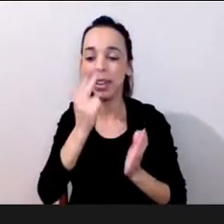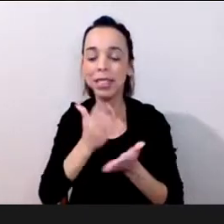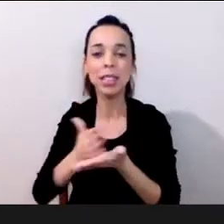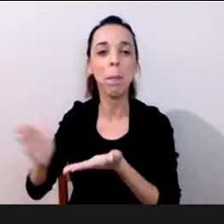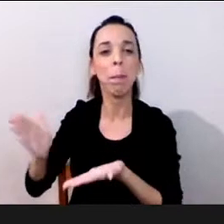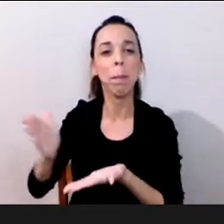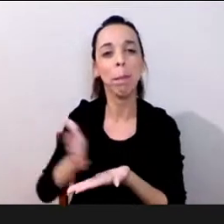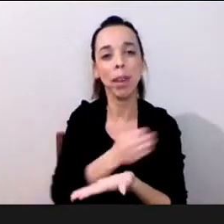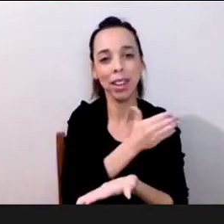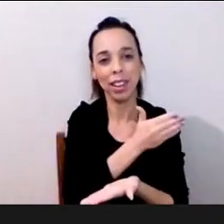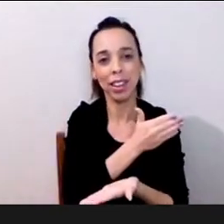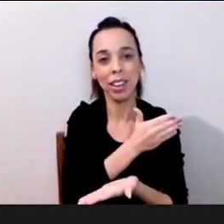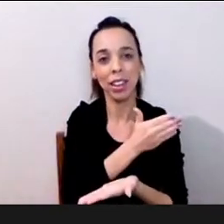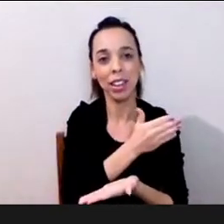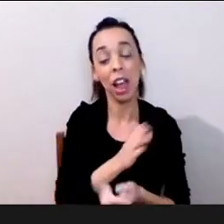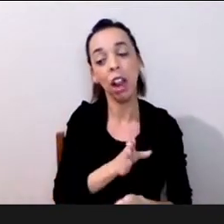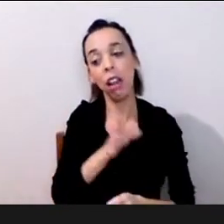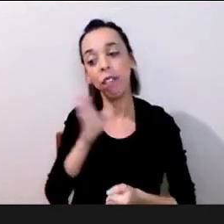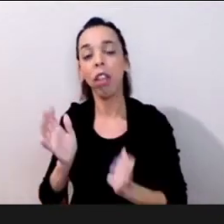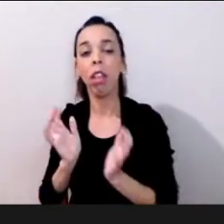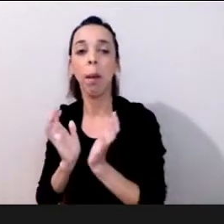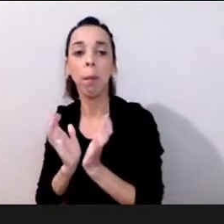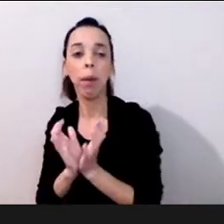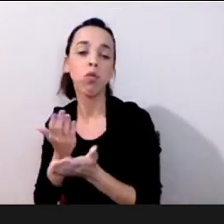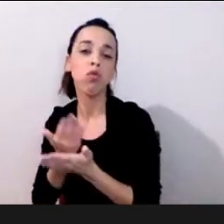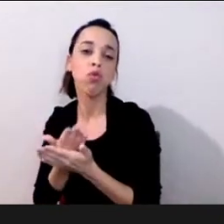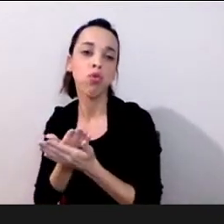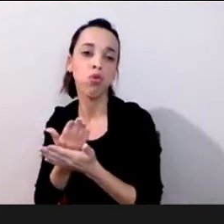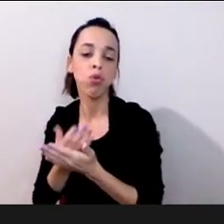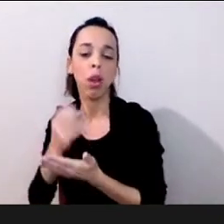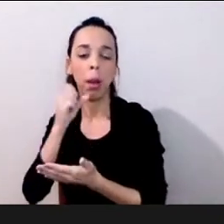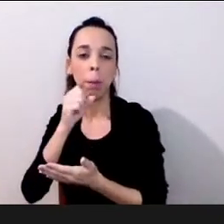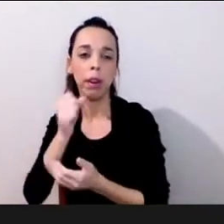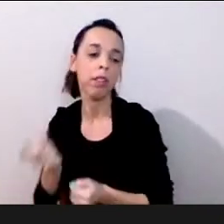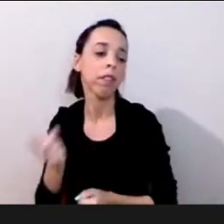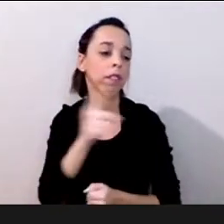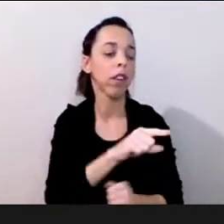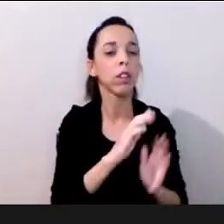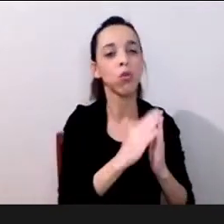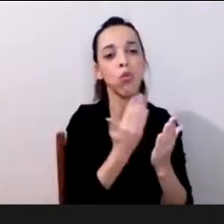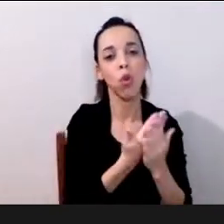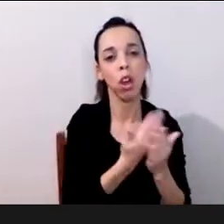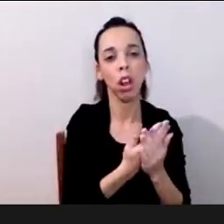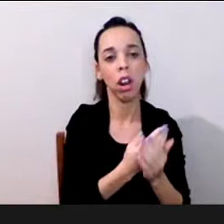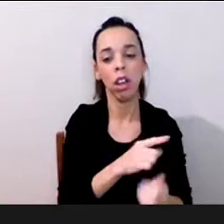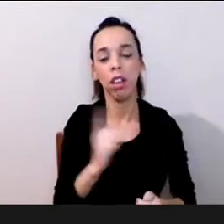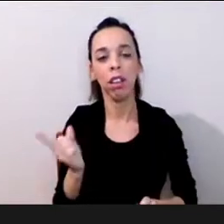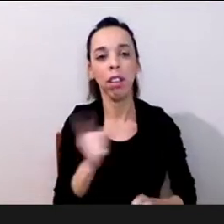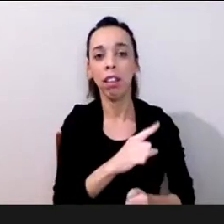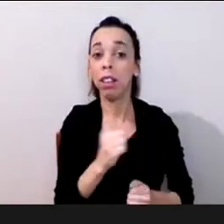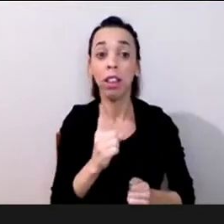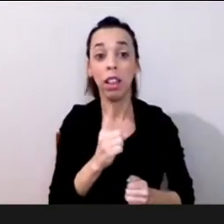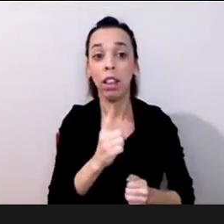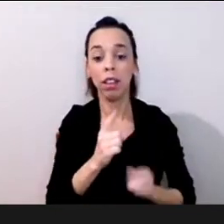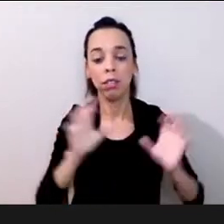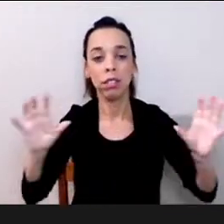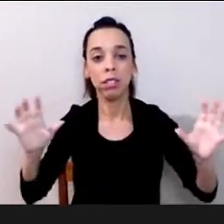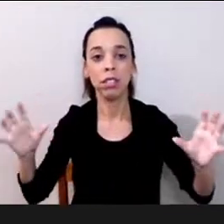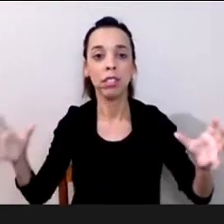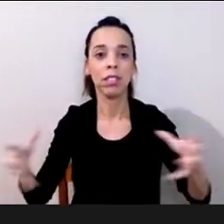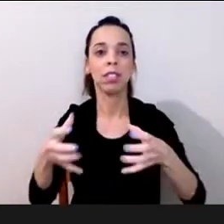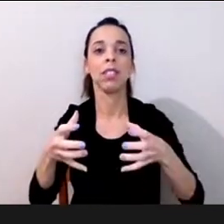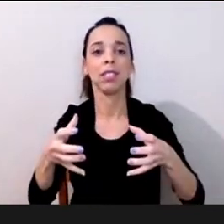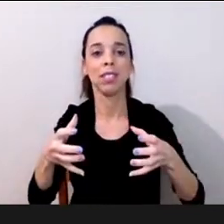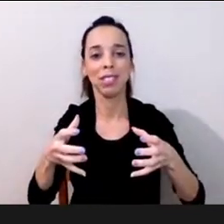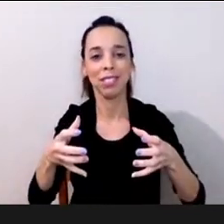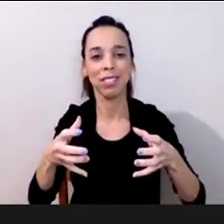contraturno vai para a escola onde ele devia estar não a escola onde o aluno com dificuldades deve estar é na escola regular e a